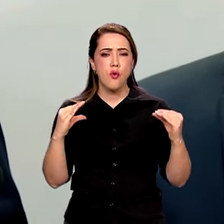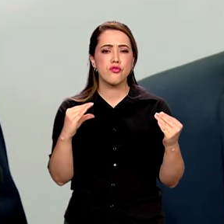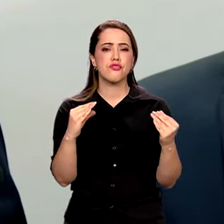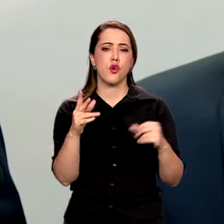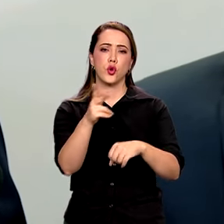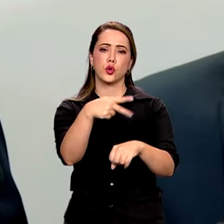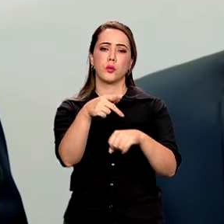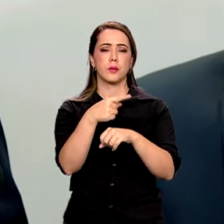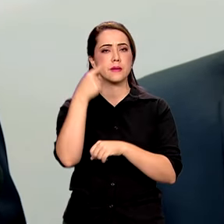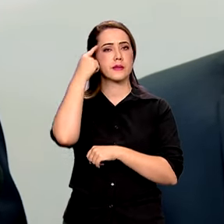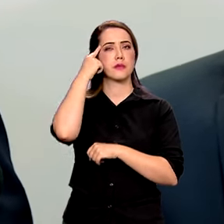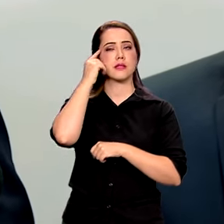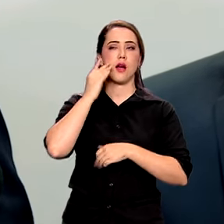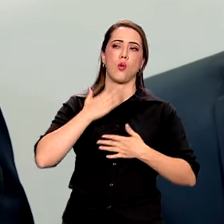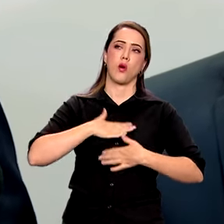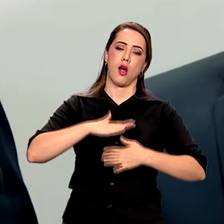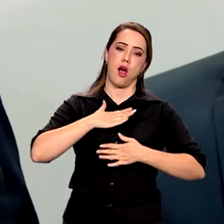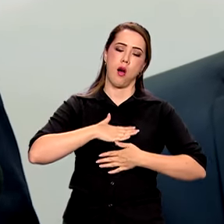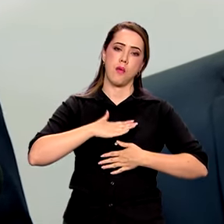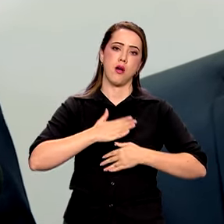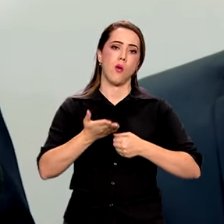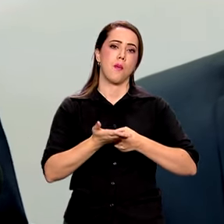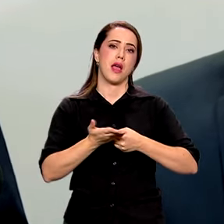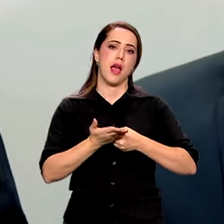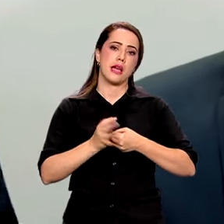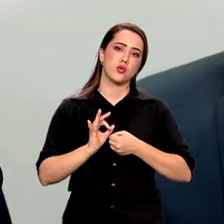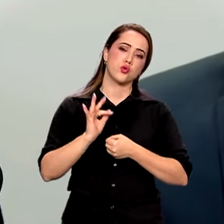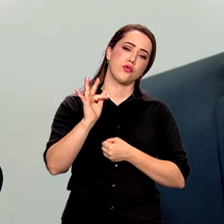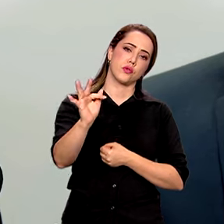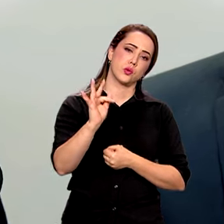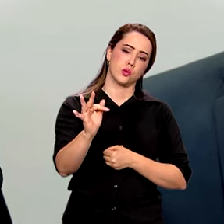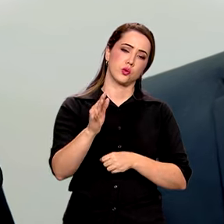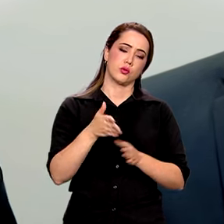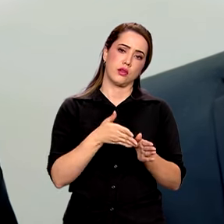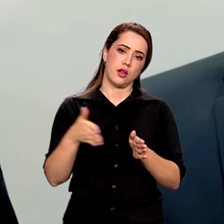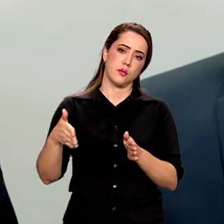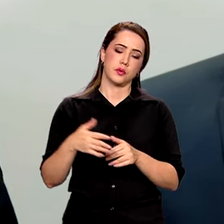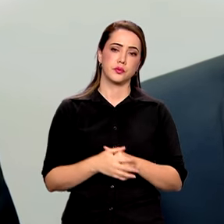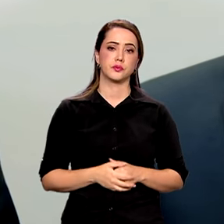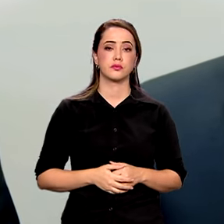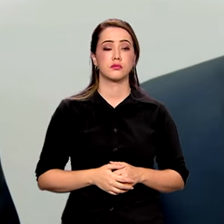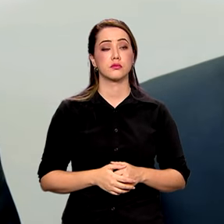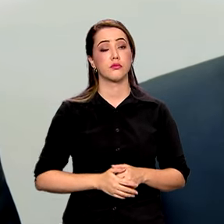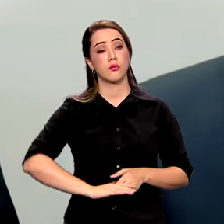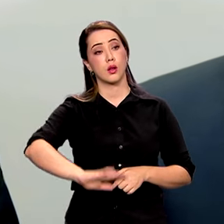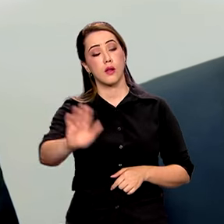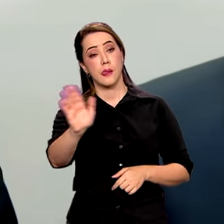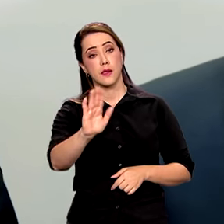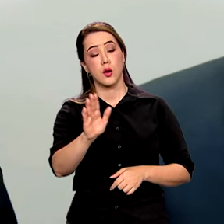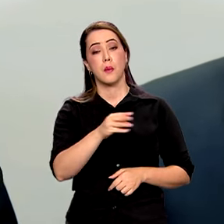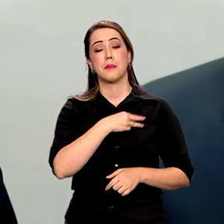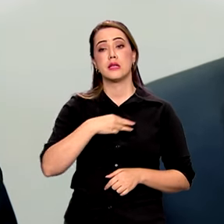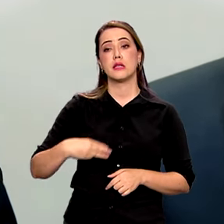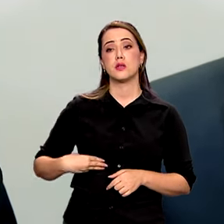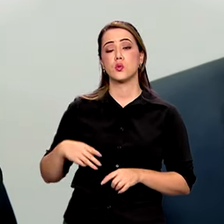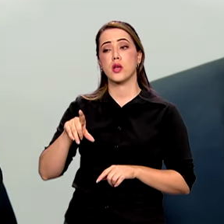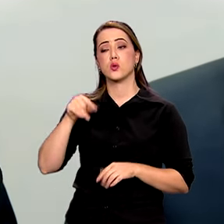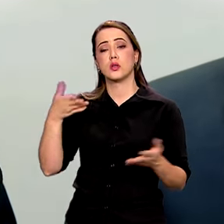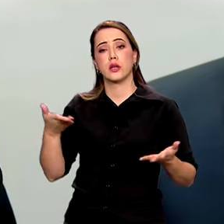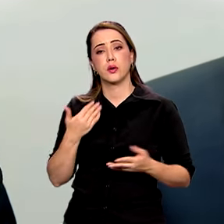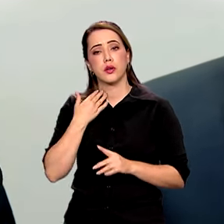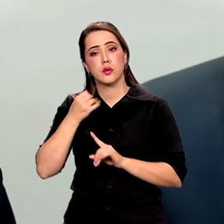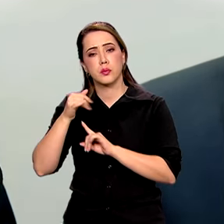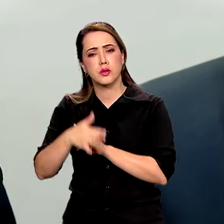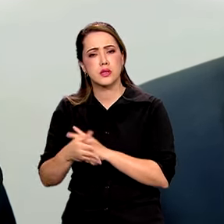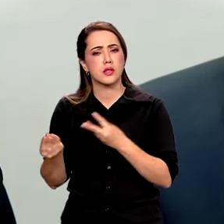pensar o médio e longo prazo. Sair do curto prazo e pensar o médio e longo prazo. O que o governo pode fazer